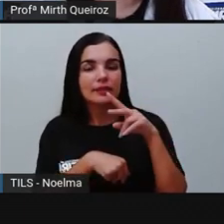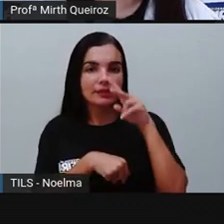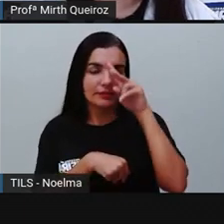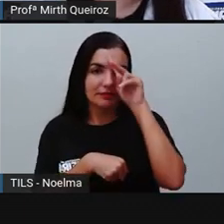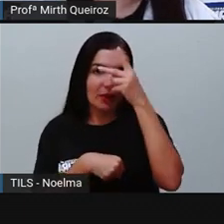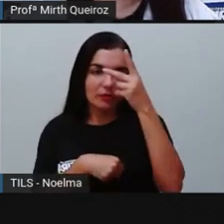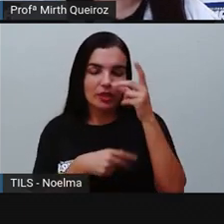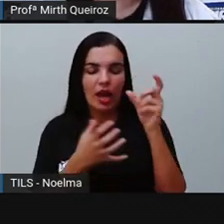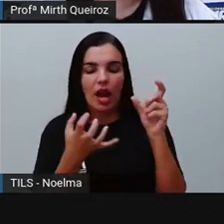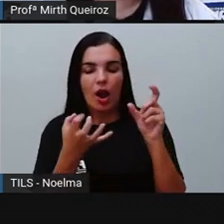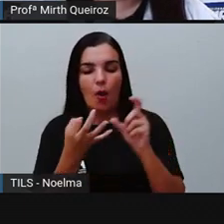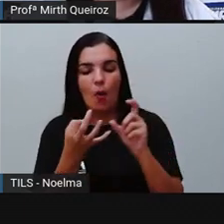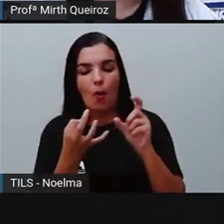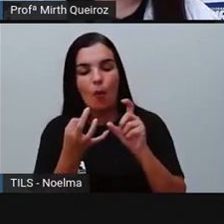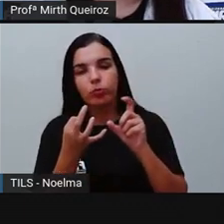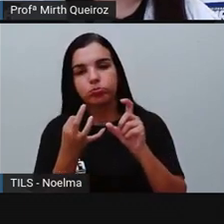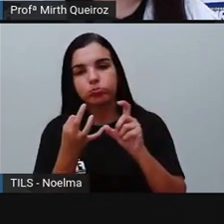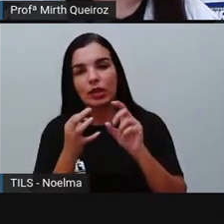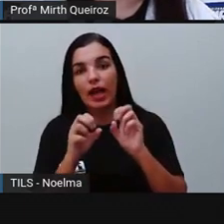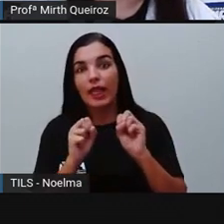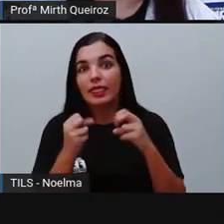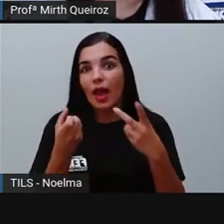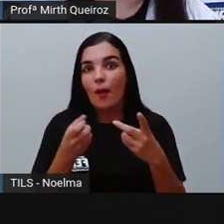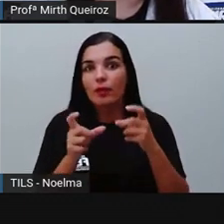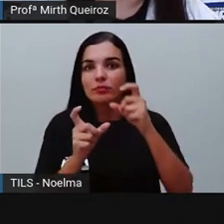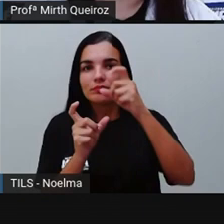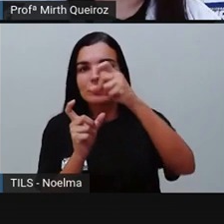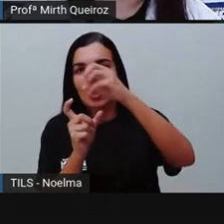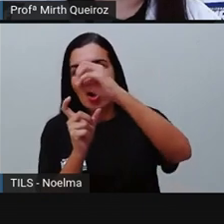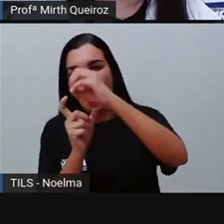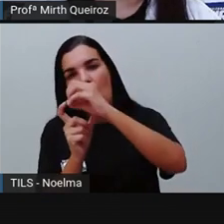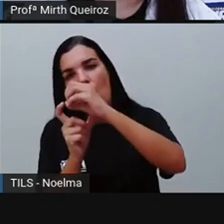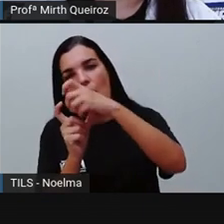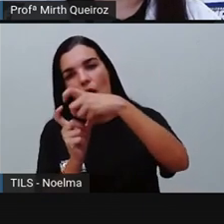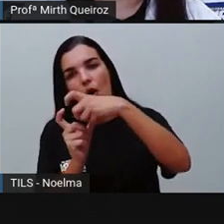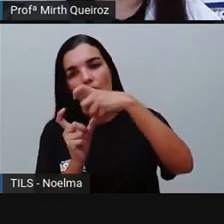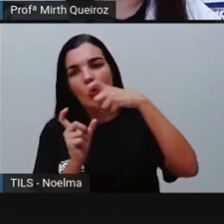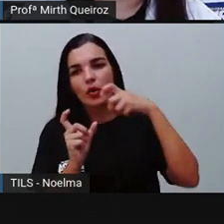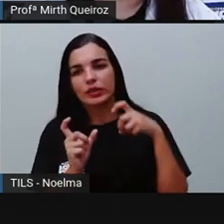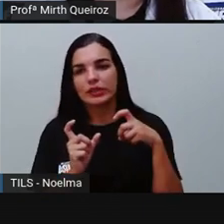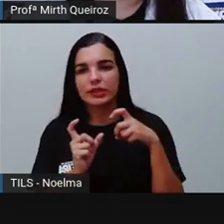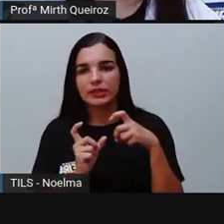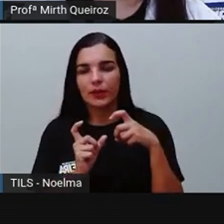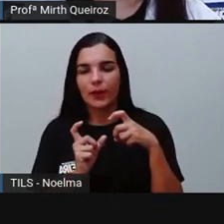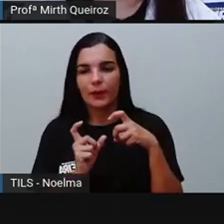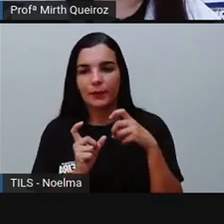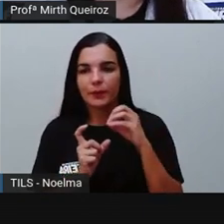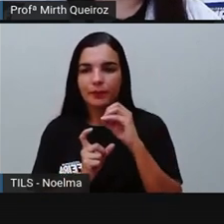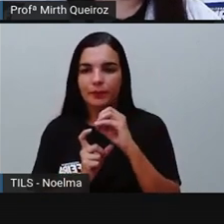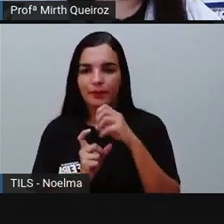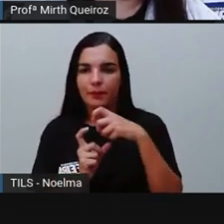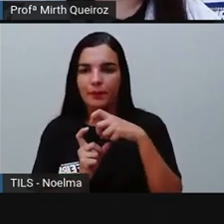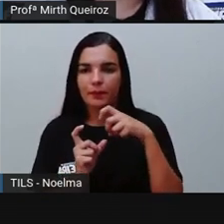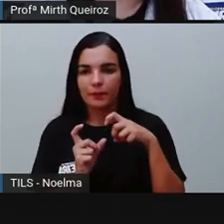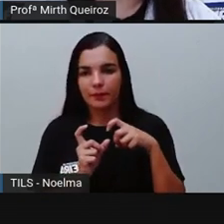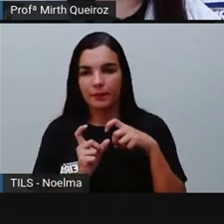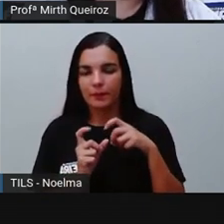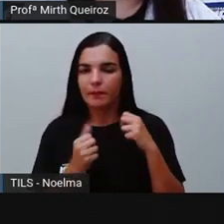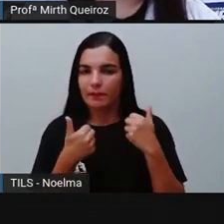a última sílaba da palavra. Se é a última sílaba da palavra, então se trata de uma palavra